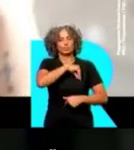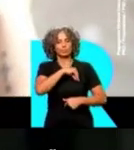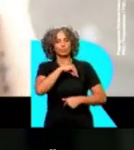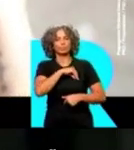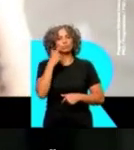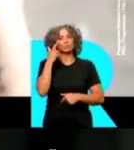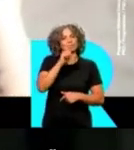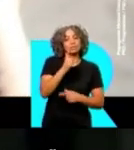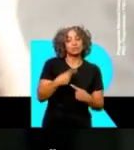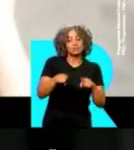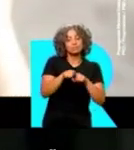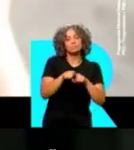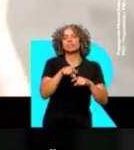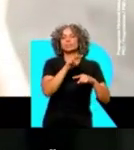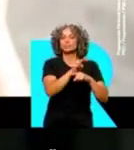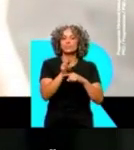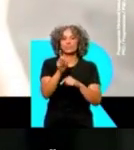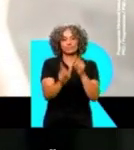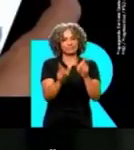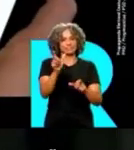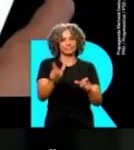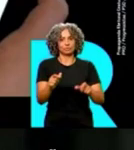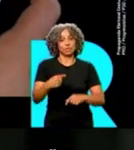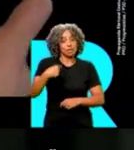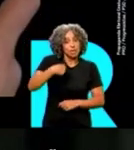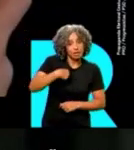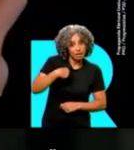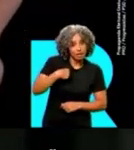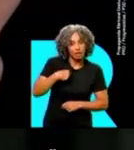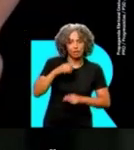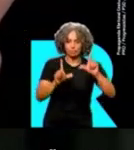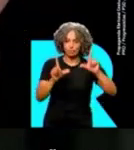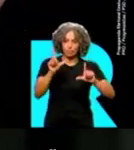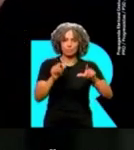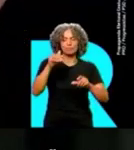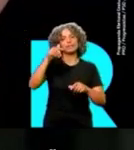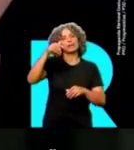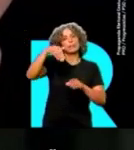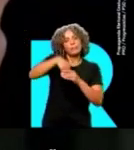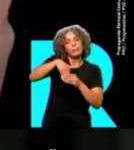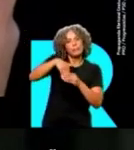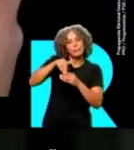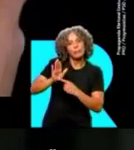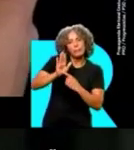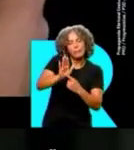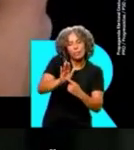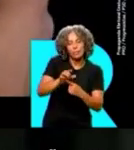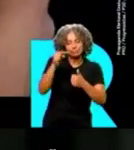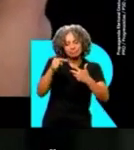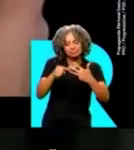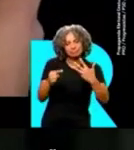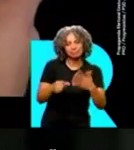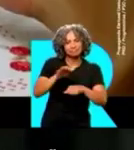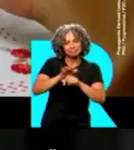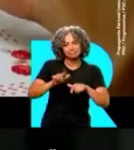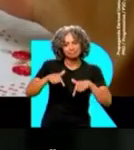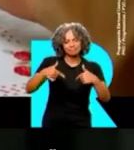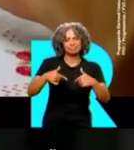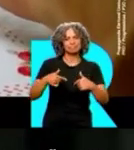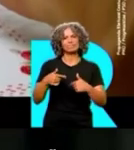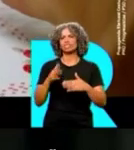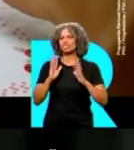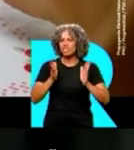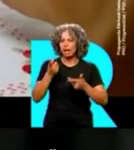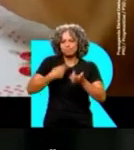e renda, cuidando das pessoas. Eu procurei, no programa eleitoral, trazer um pouco de tudo que a gente fez. Foram